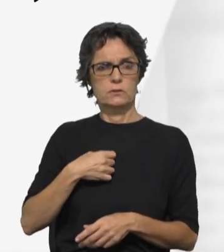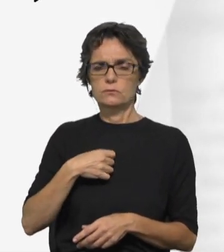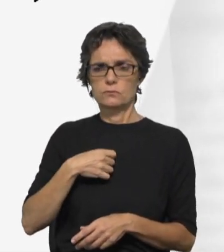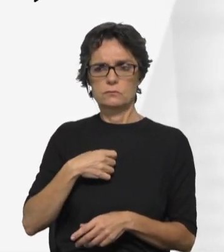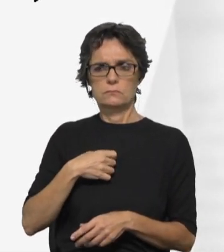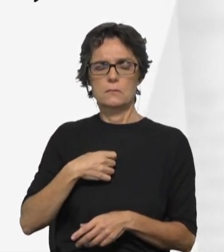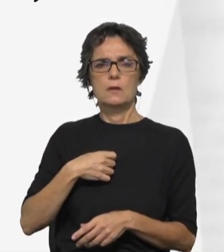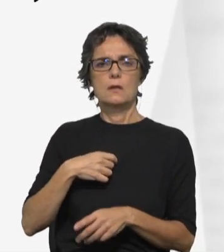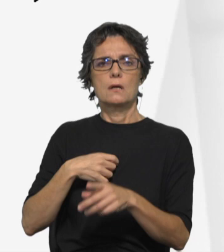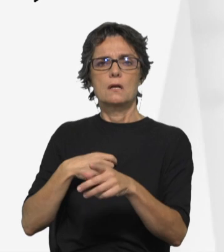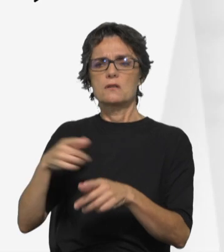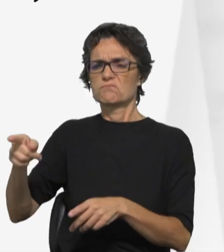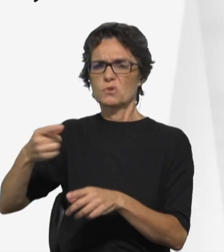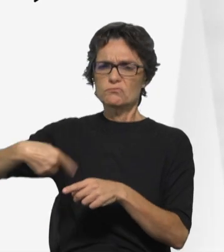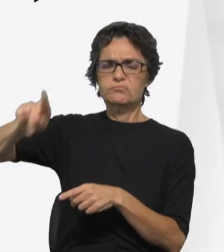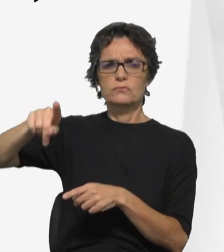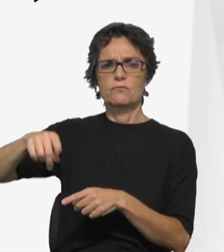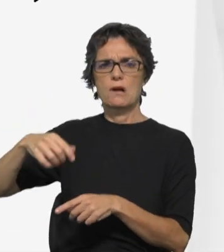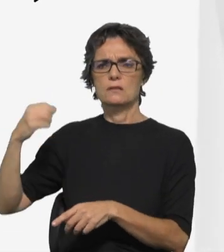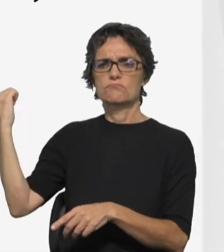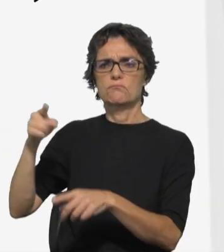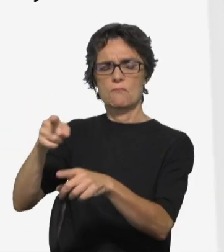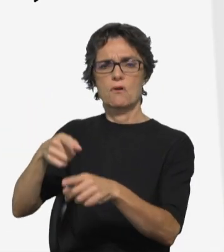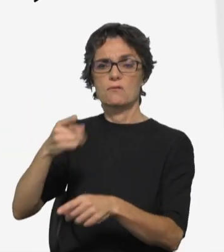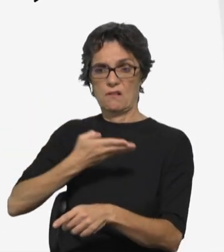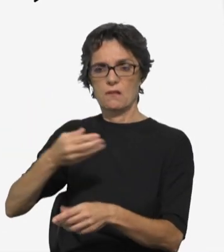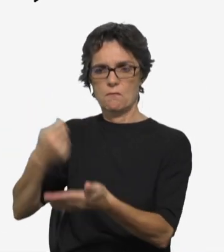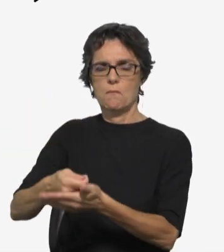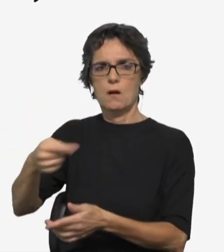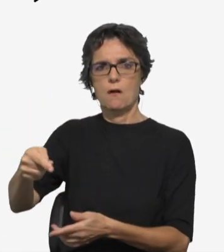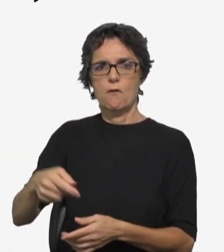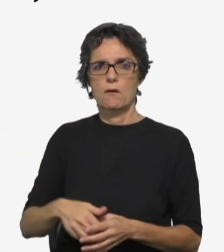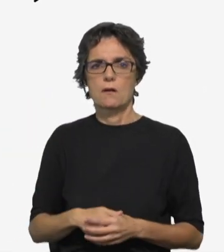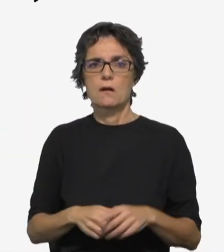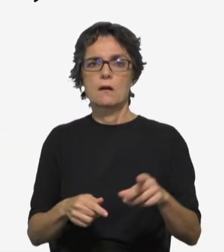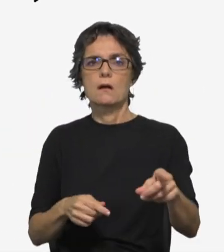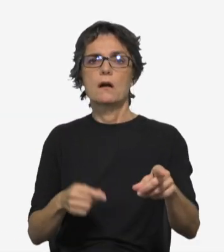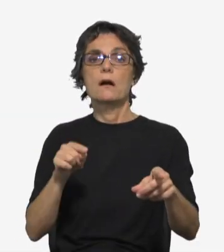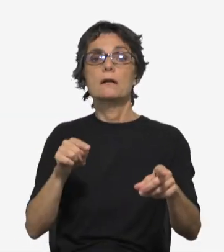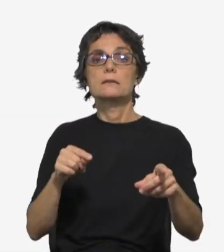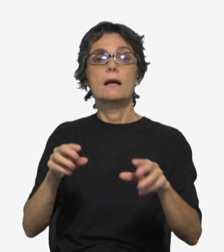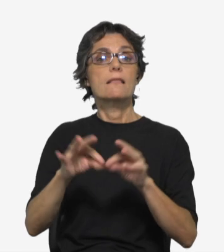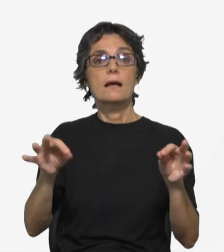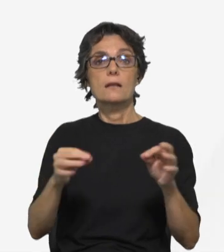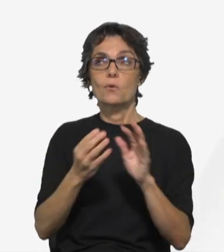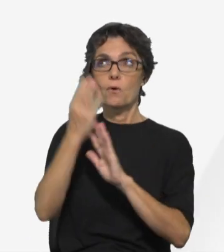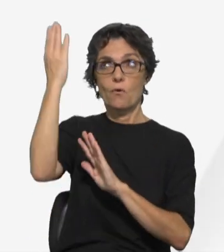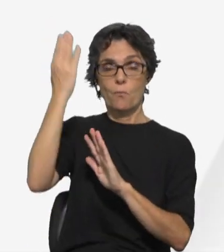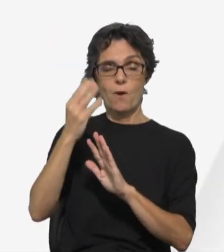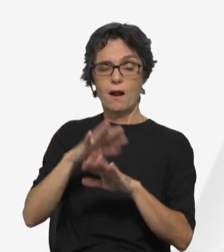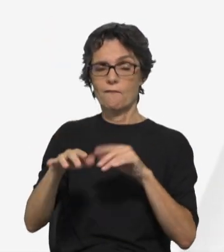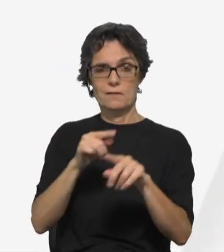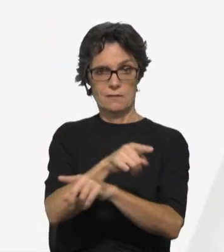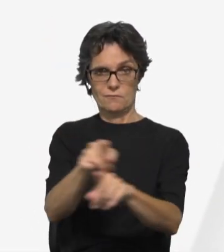entregou-o aos verdugos para que pagasse tudo o que lhe devia. Assim procederá convosco o meu Pai Celeste,